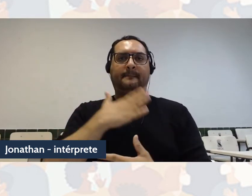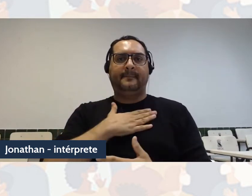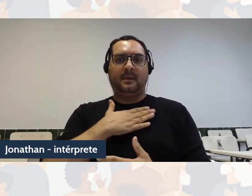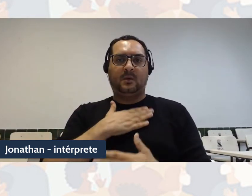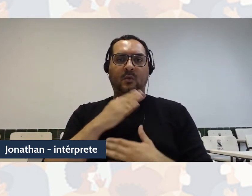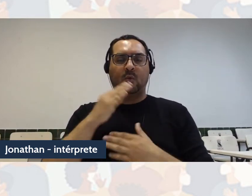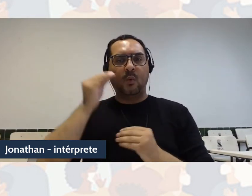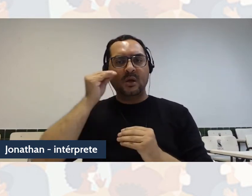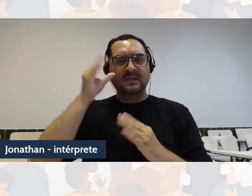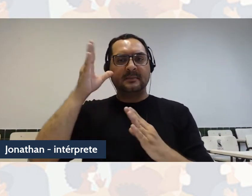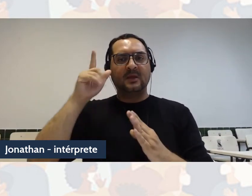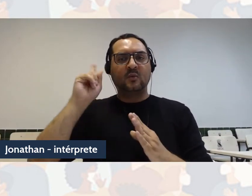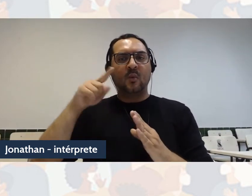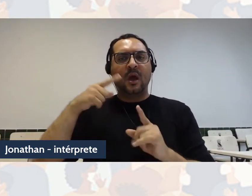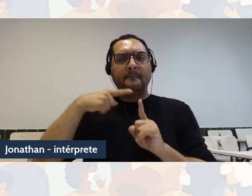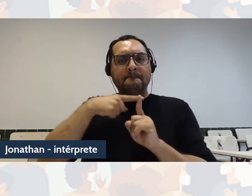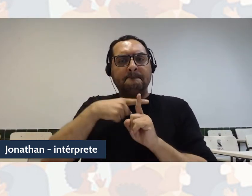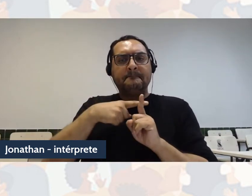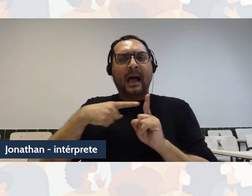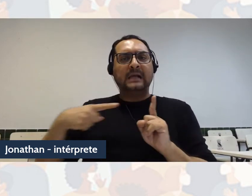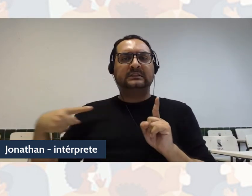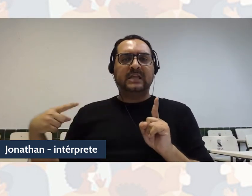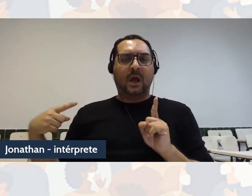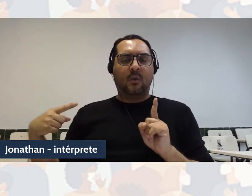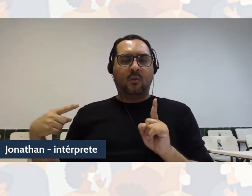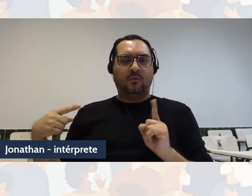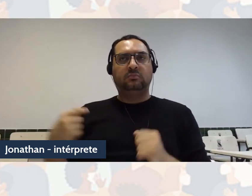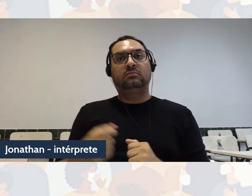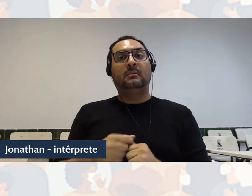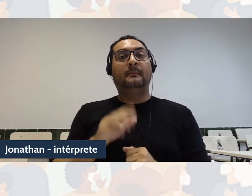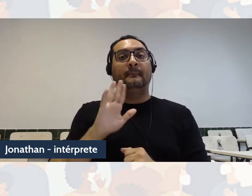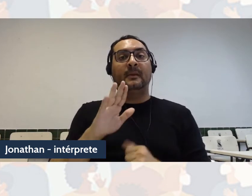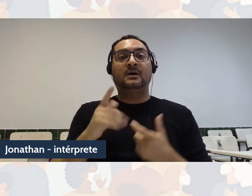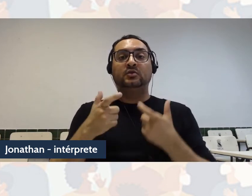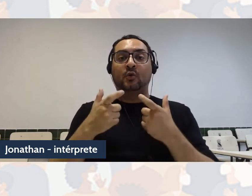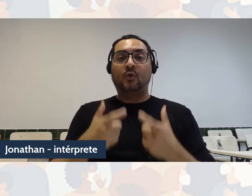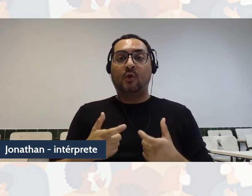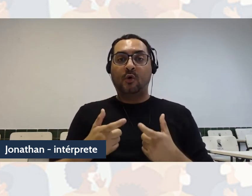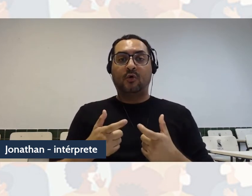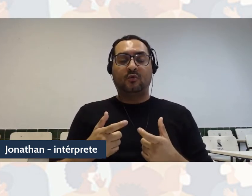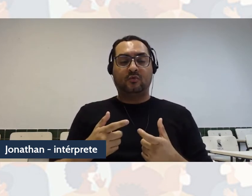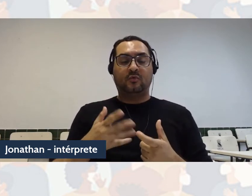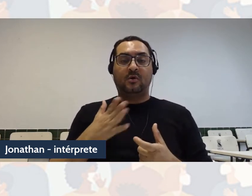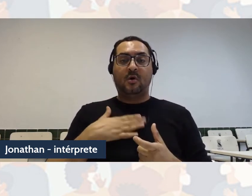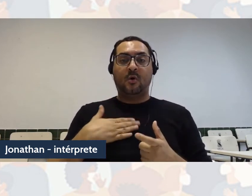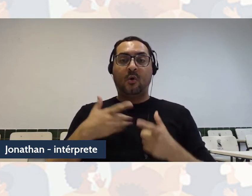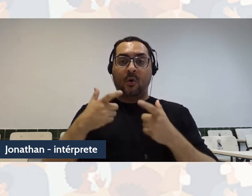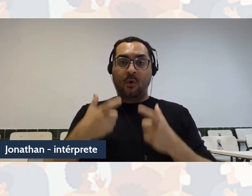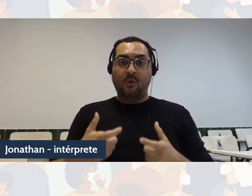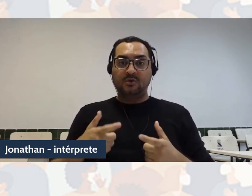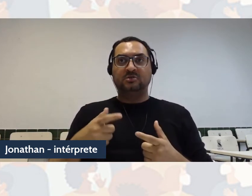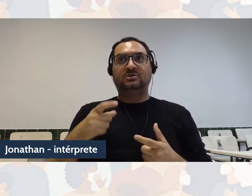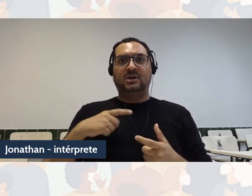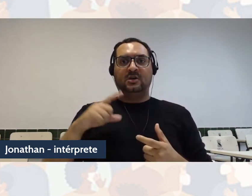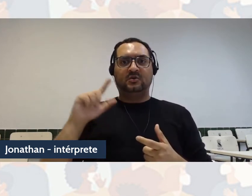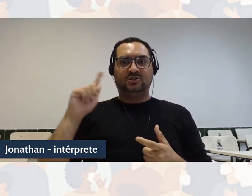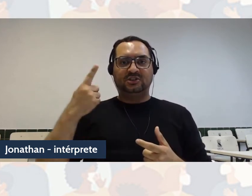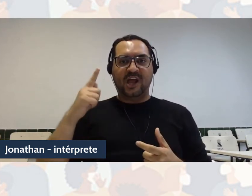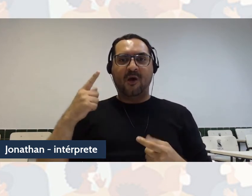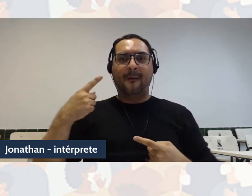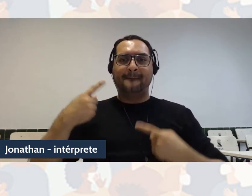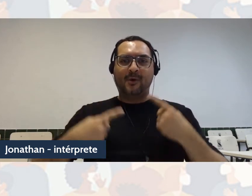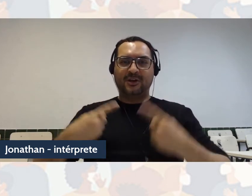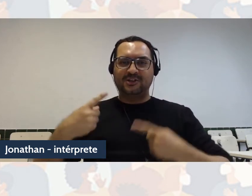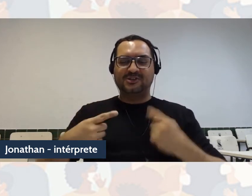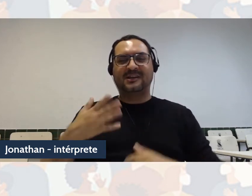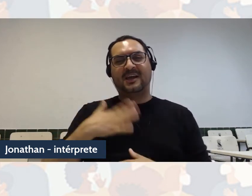parcial. O ponto central é que o óculos de enunciação, quer dizer, a localização geopolítica e corpo político do sujeito